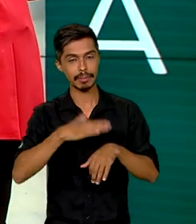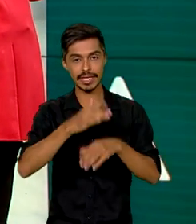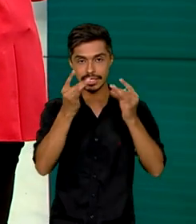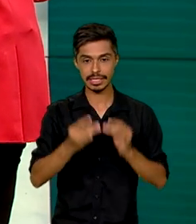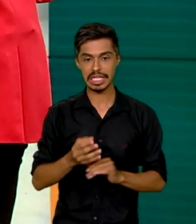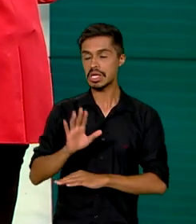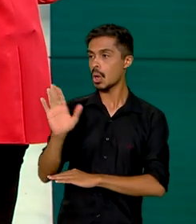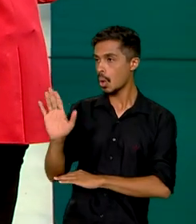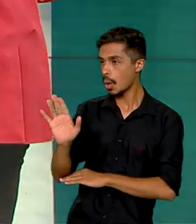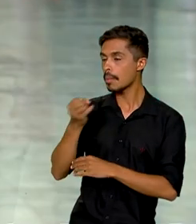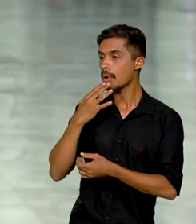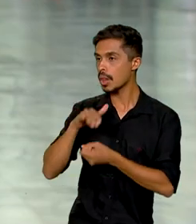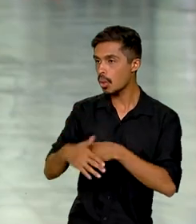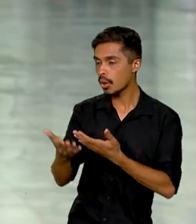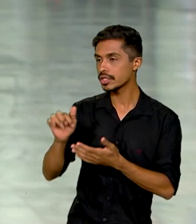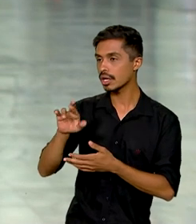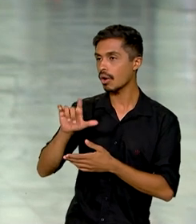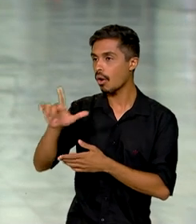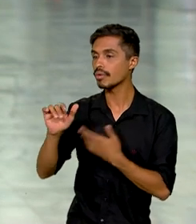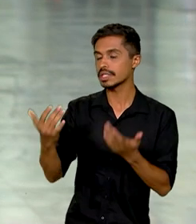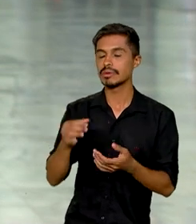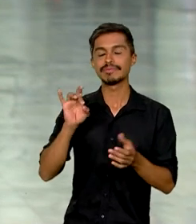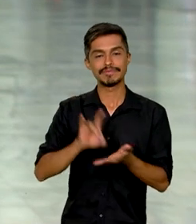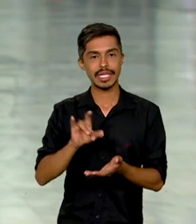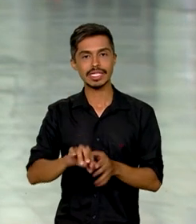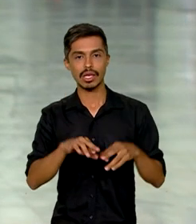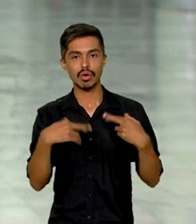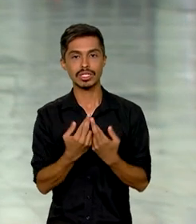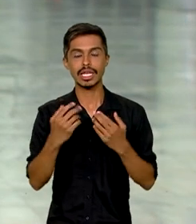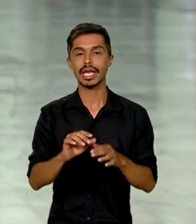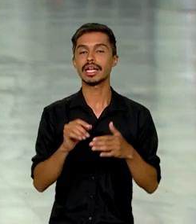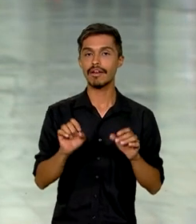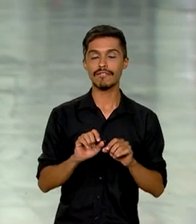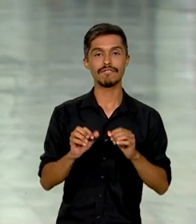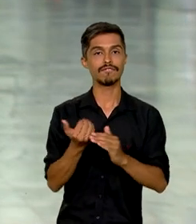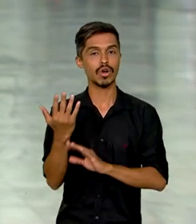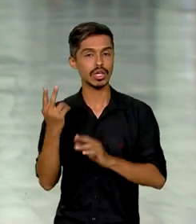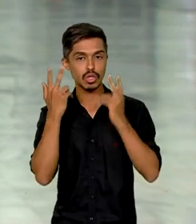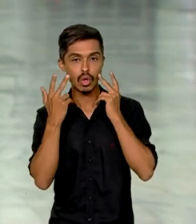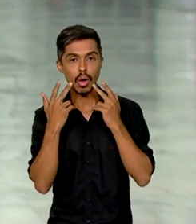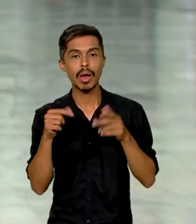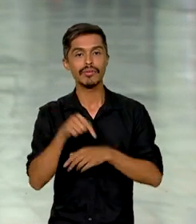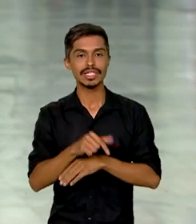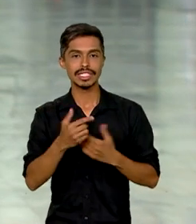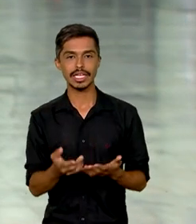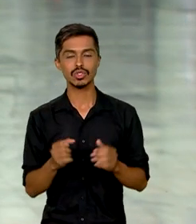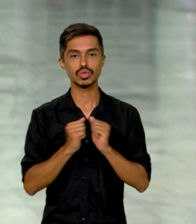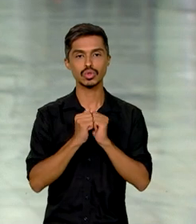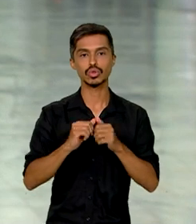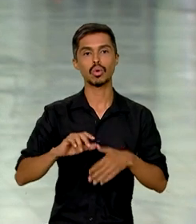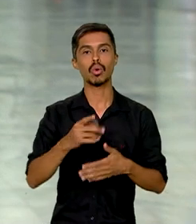Boa noite, Carol. Boa noite a você que nos assiste. Exatamente. Essa reunião extraordinária com representantes do governo federal e do